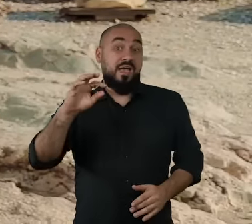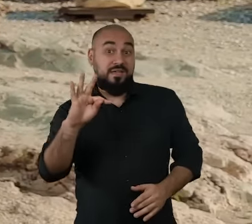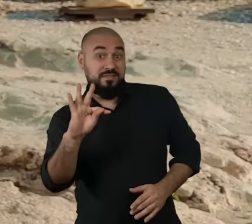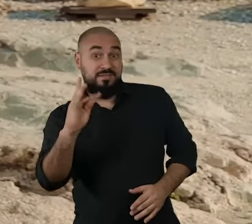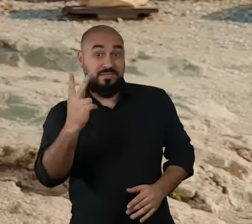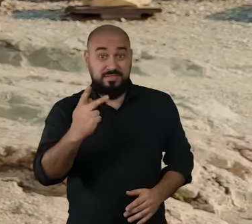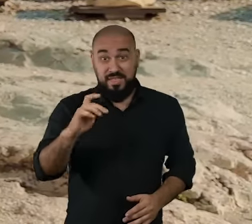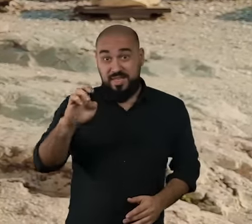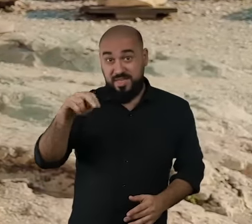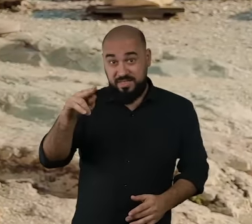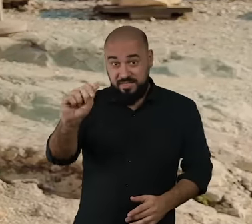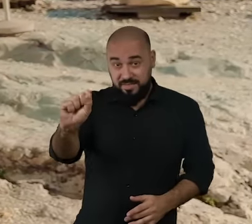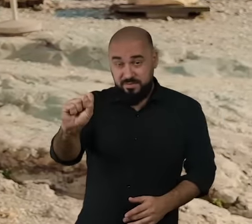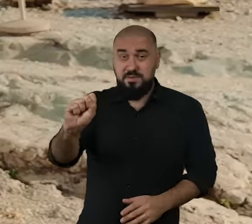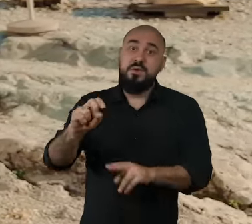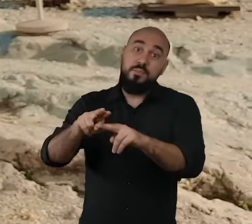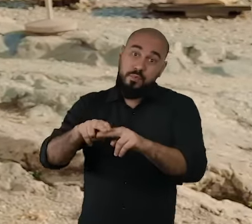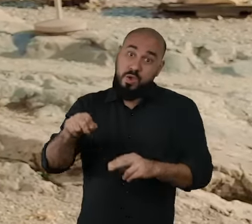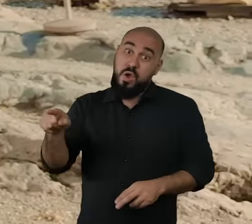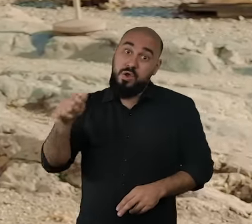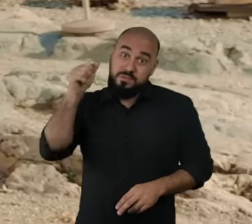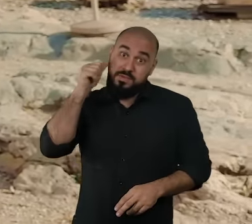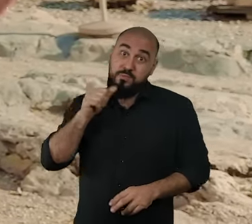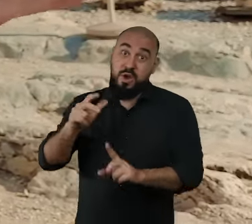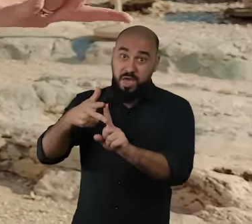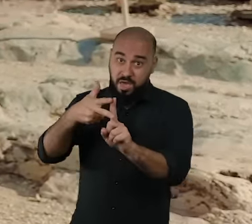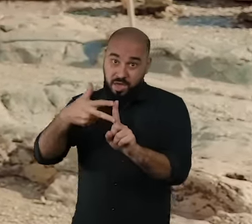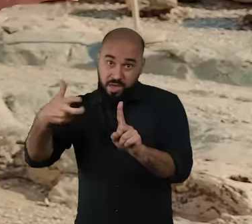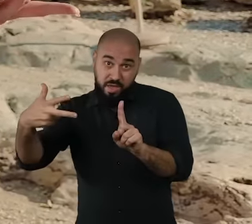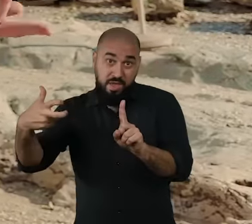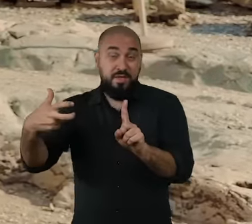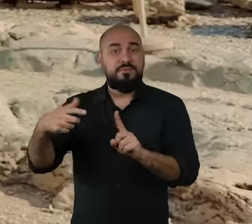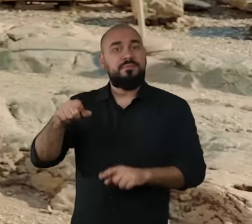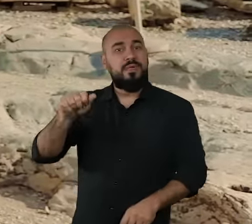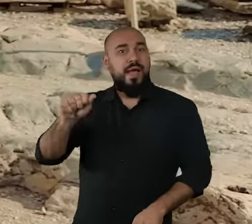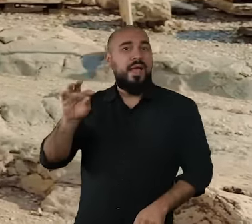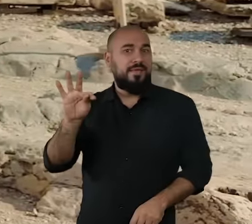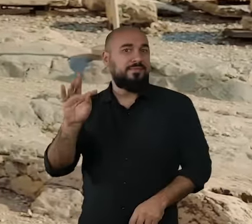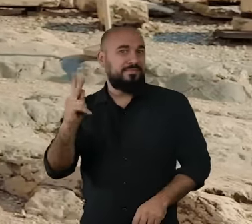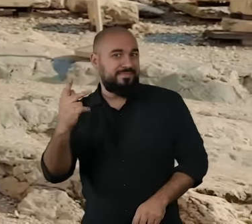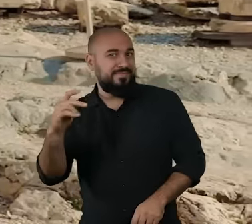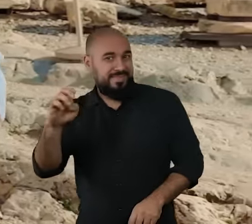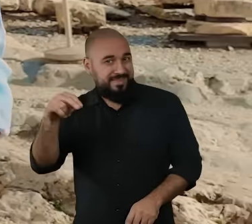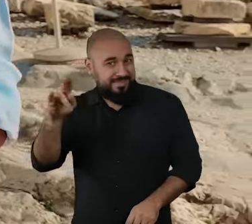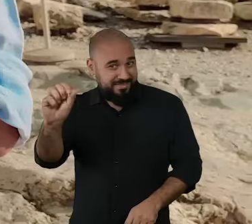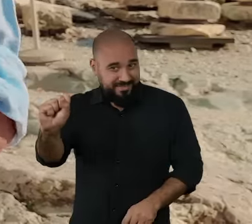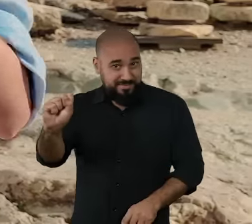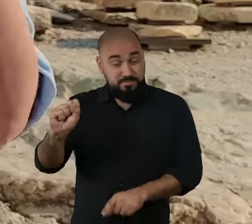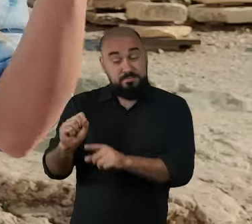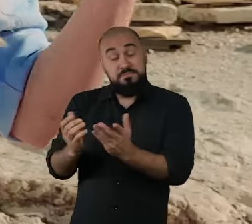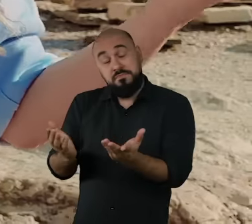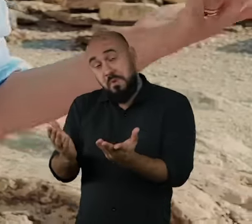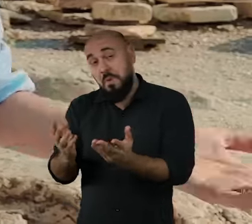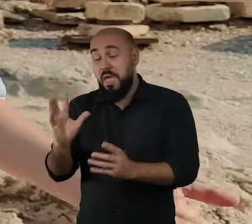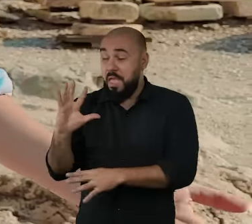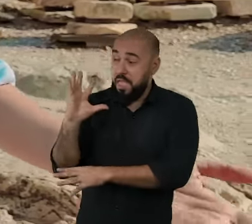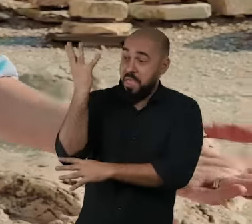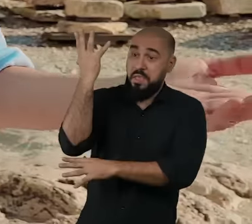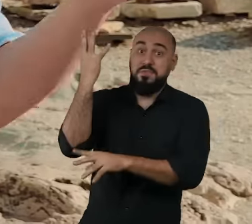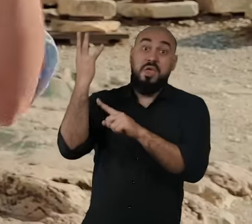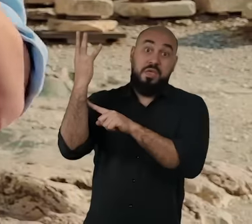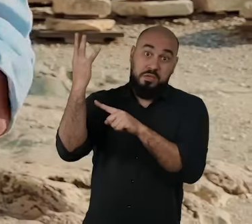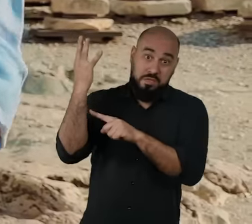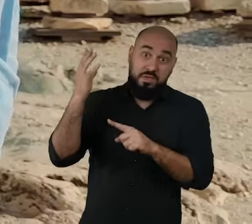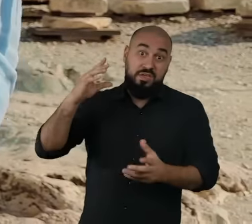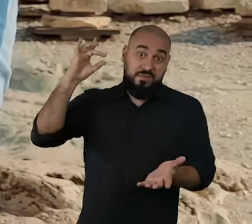legal, né? E essa oliveira aqui, claro que não é a original de 2.500 anos atrás, como diz a lenda.